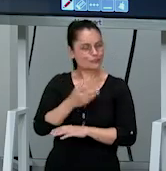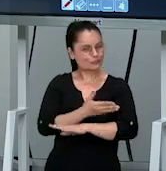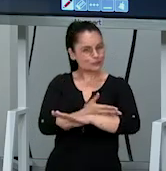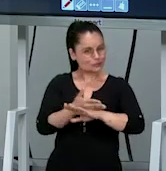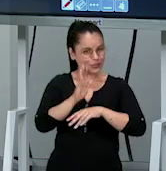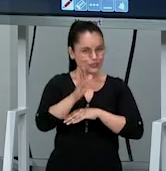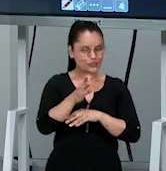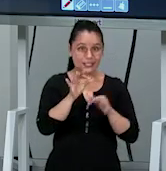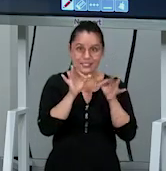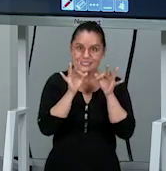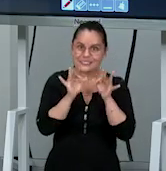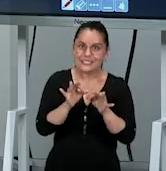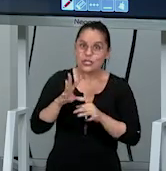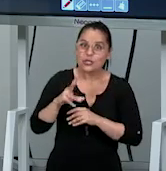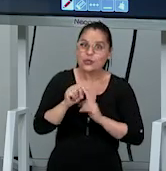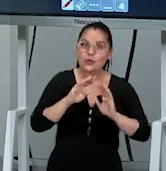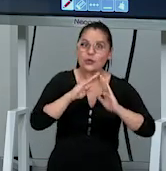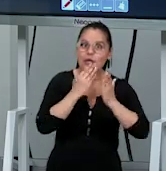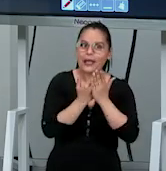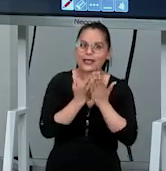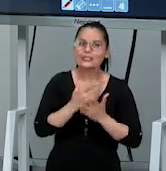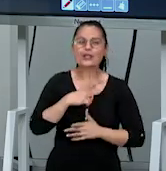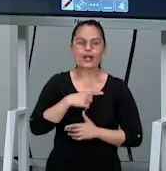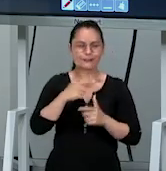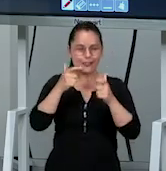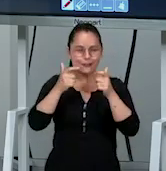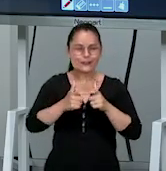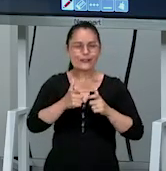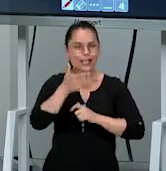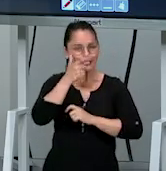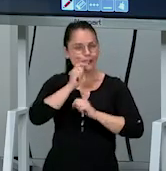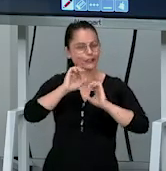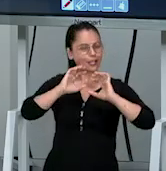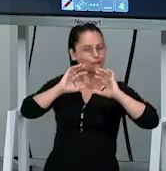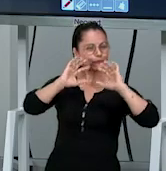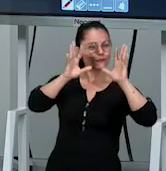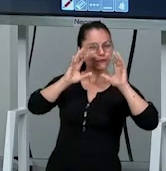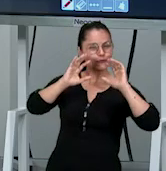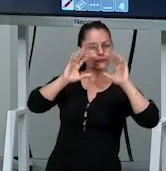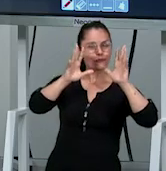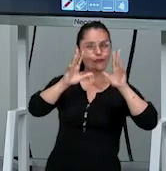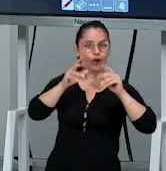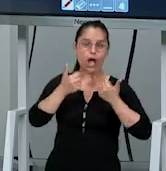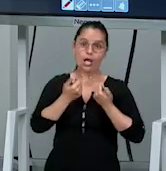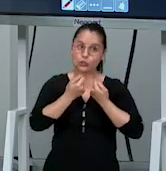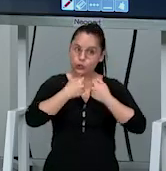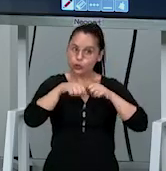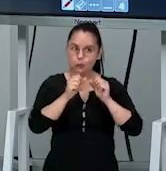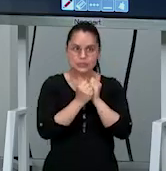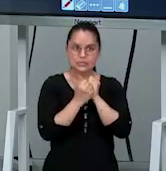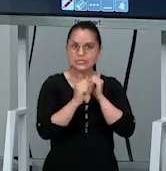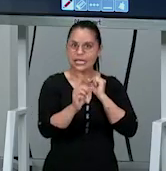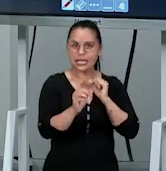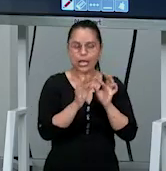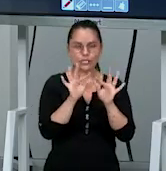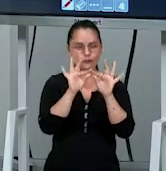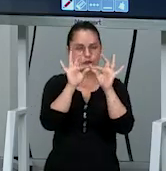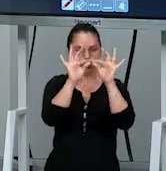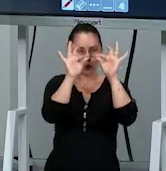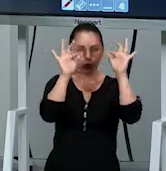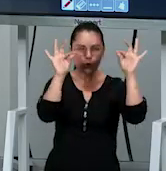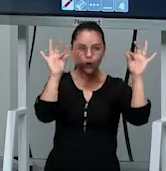Na verdade, eu tenho certeza que toda escola tem pelo menos um espacinho ali que dá para jogar vôlei, a gente não depende de tanto espaço, às vezes uma cordinha ali já